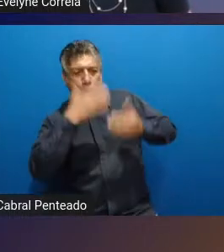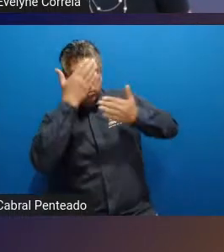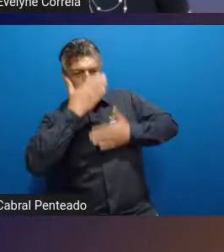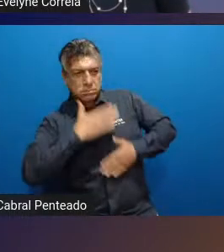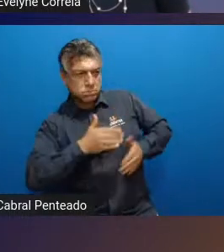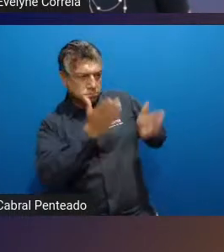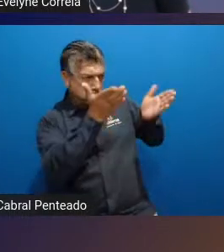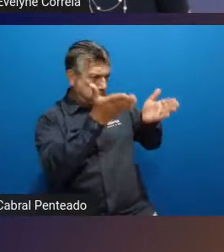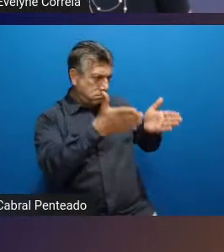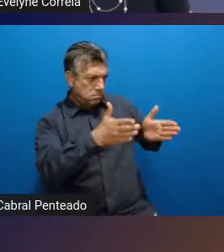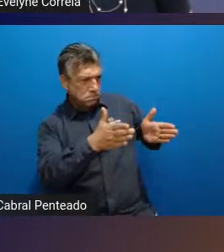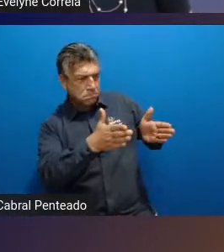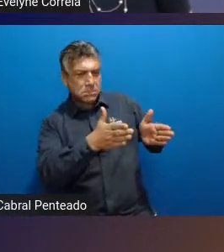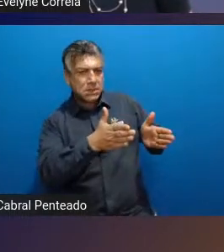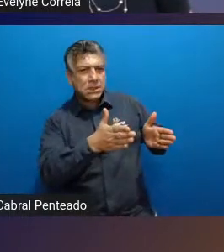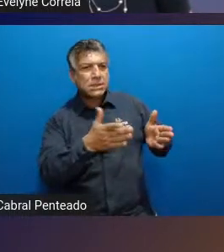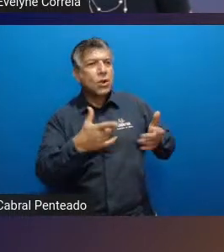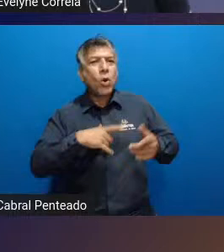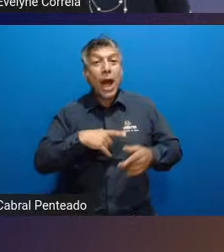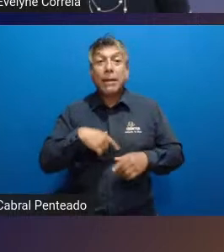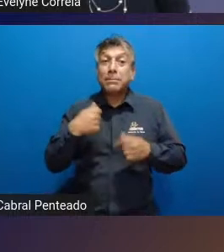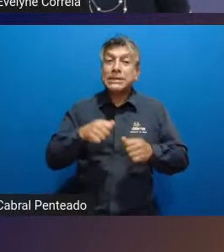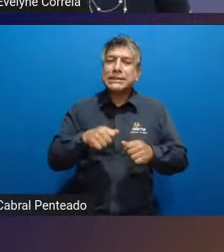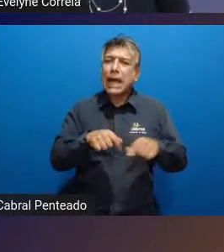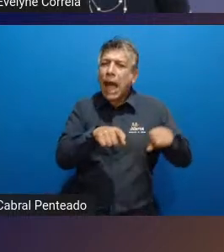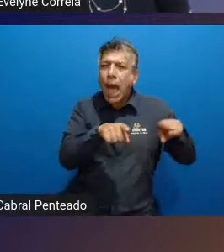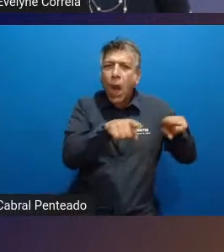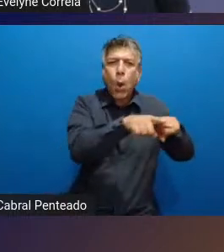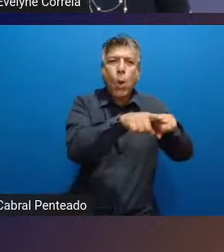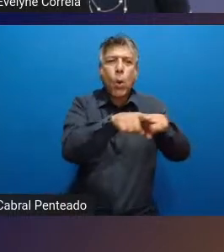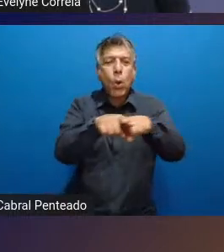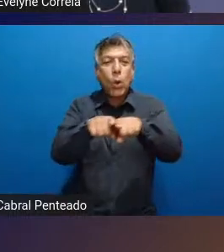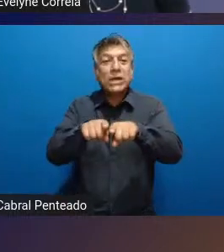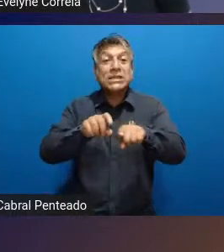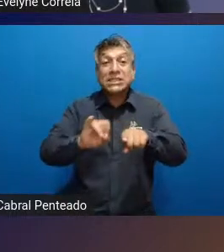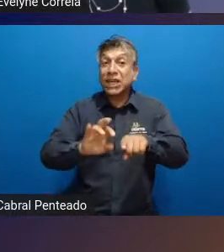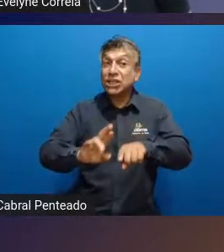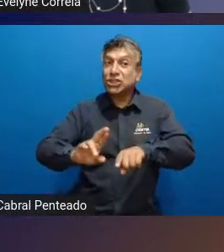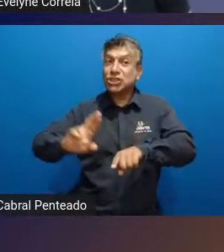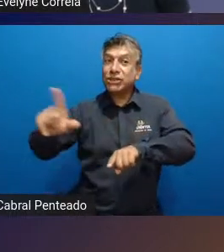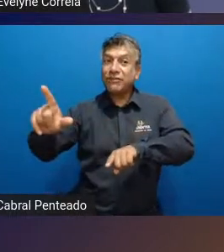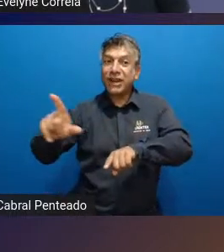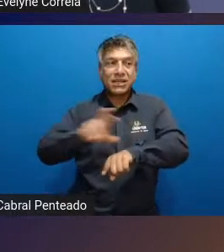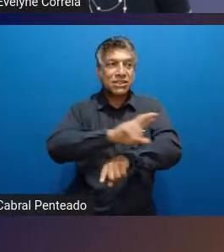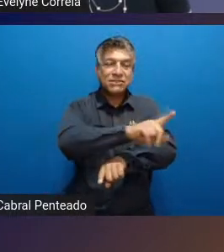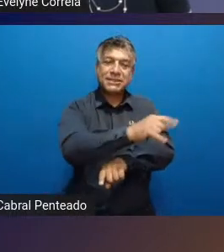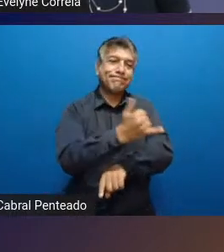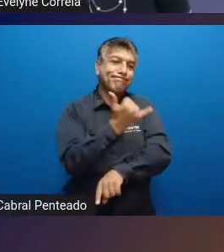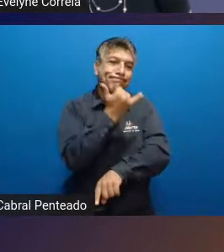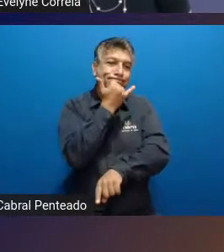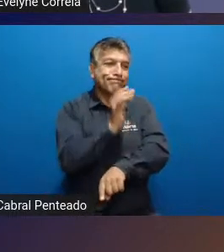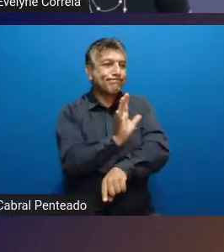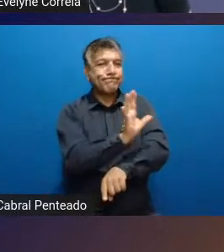corpo cisgênero. Então, tudo que vai se afastando desse corpo cisgênero